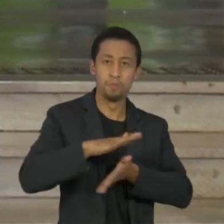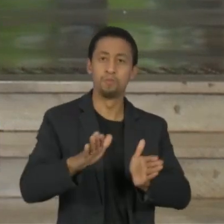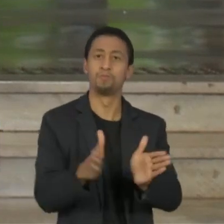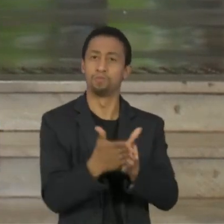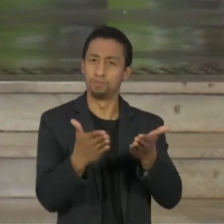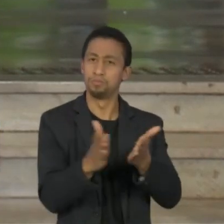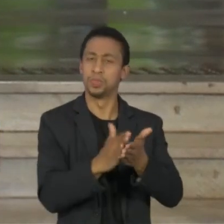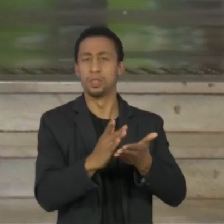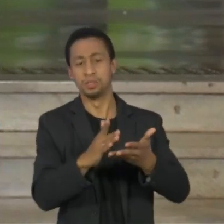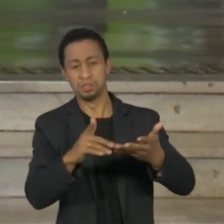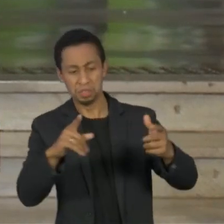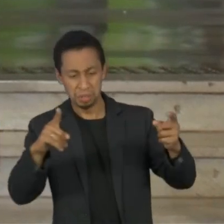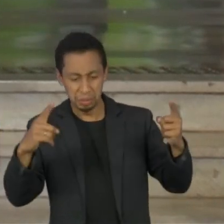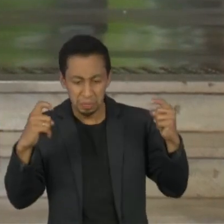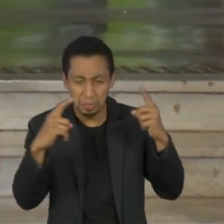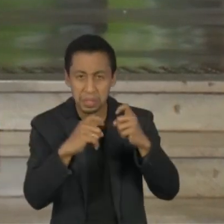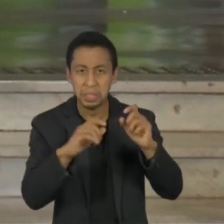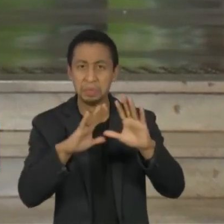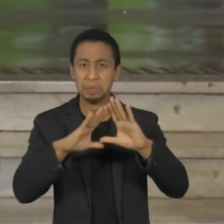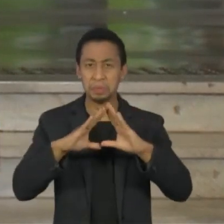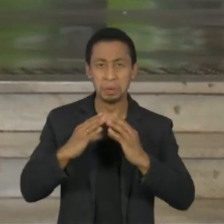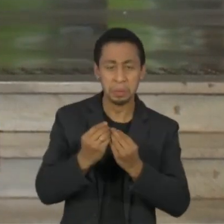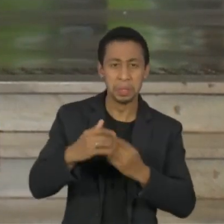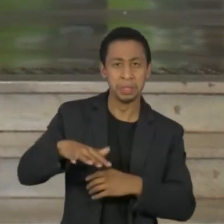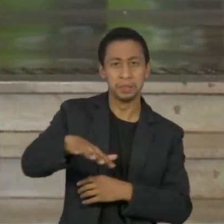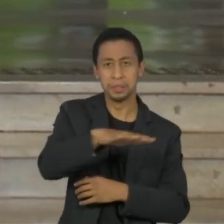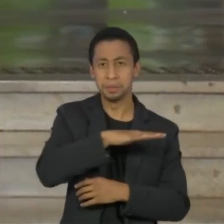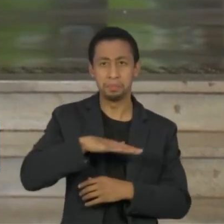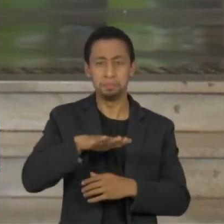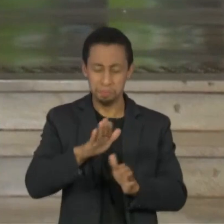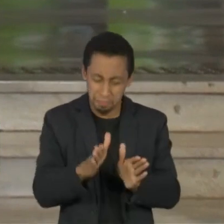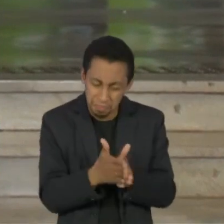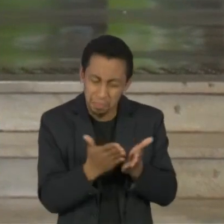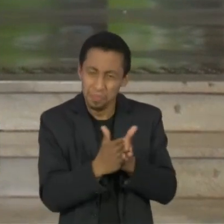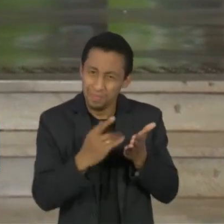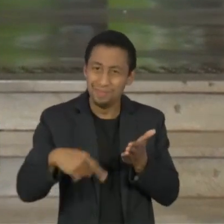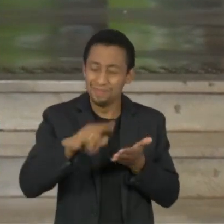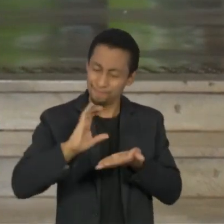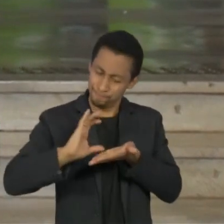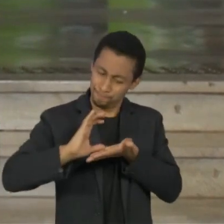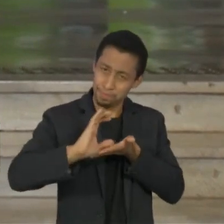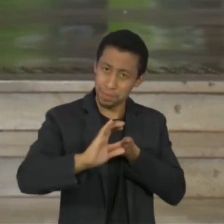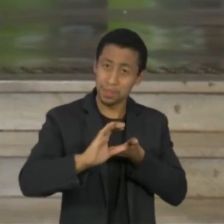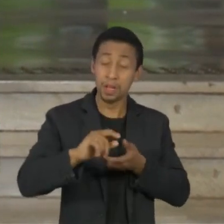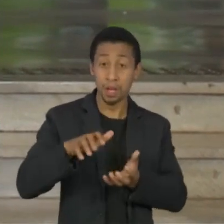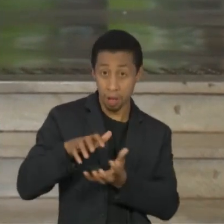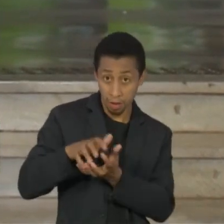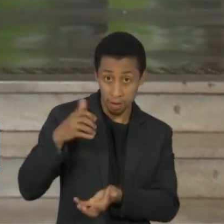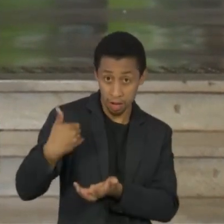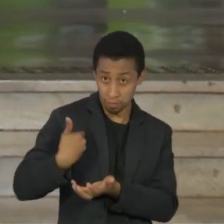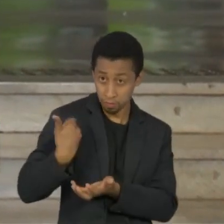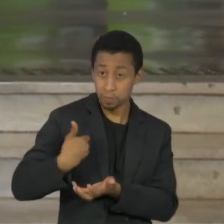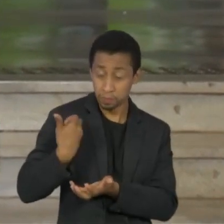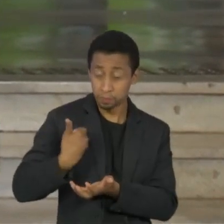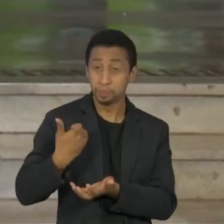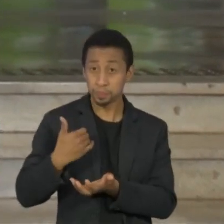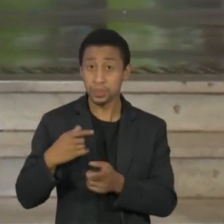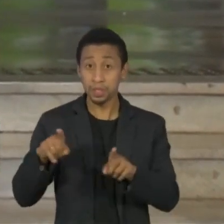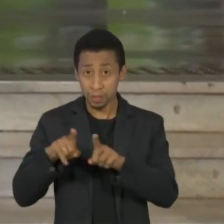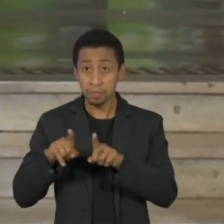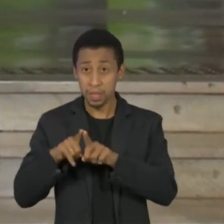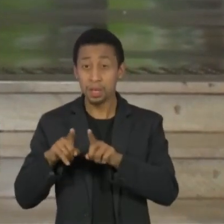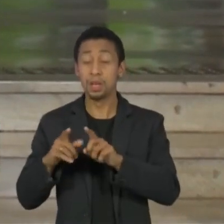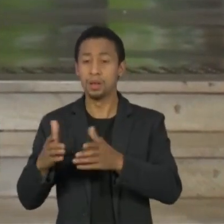Estado, famílias em situação de baixa renda, idosos também em residenciais,